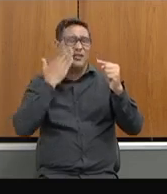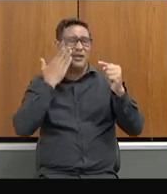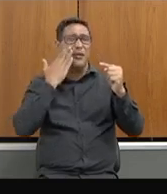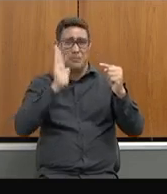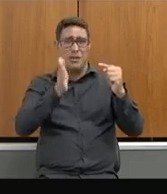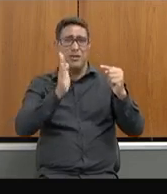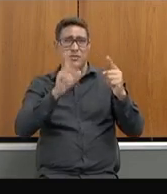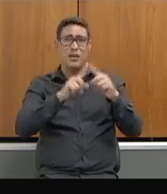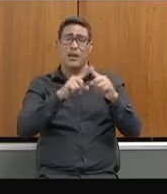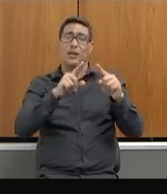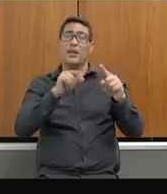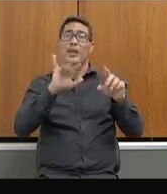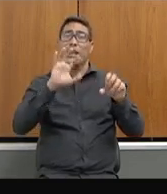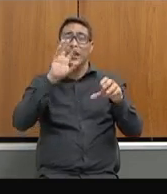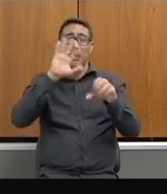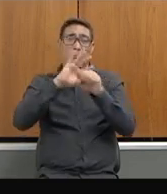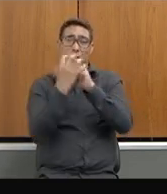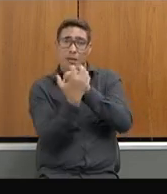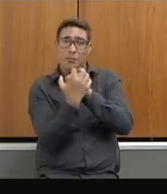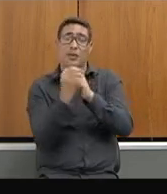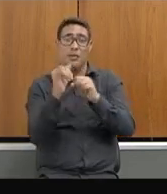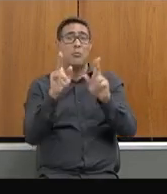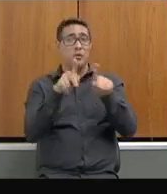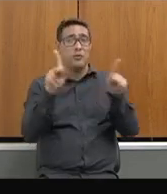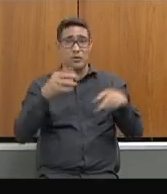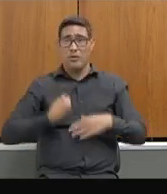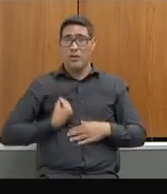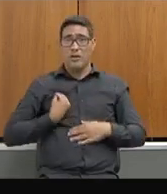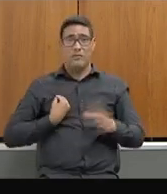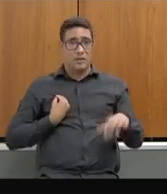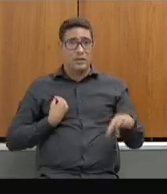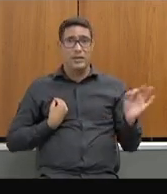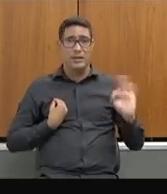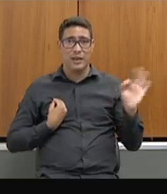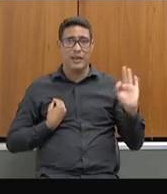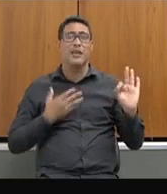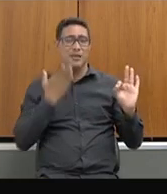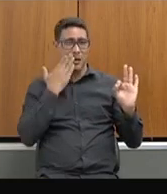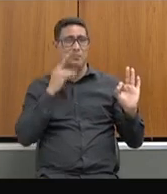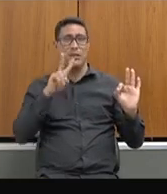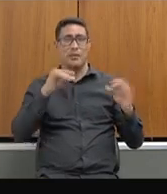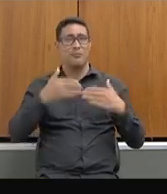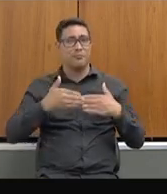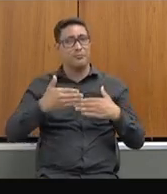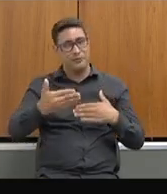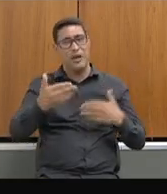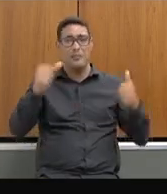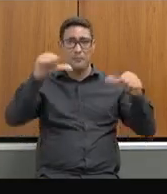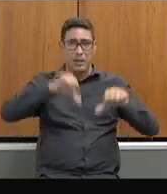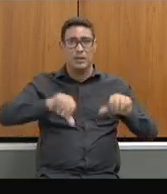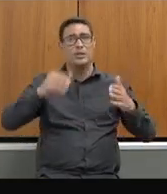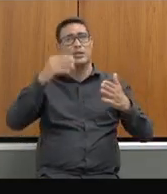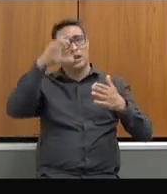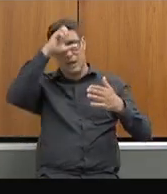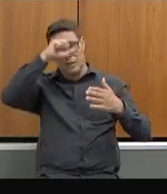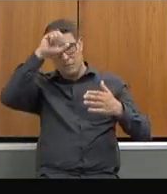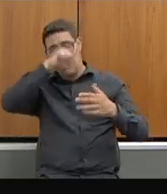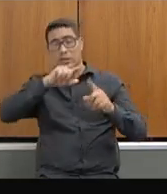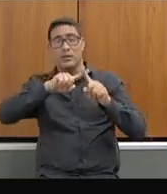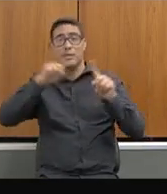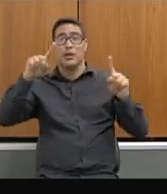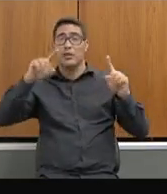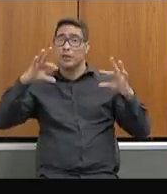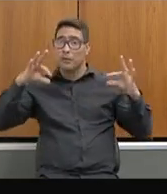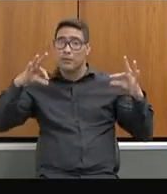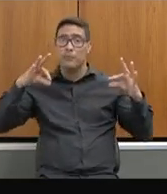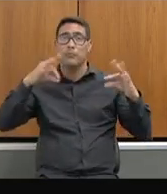sem a figura do professor em sala de aula, teríamos uma perda de aprendizagem. Porém, nós surpreendemos a todos os estudos que trouxeram e disseram